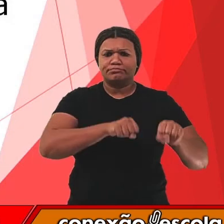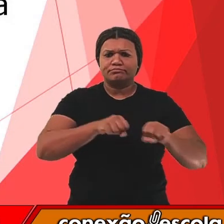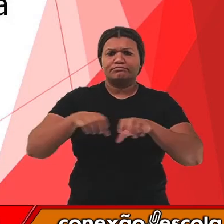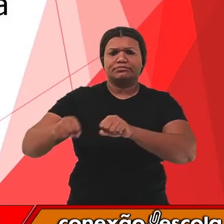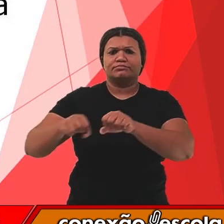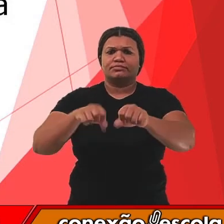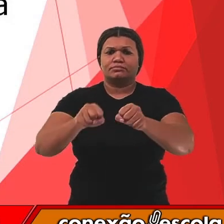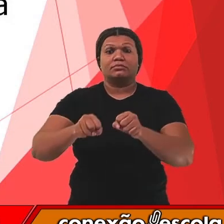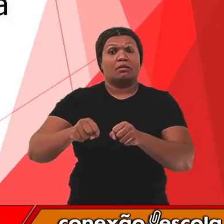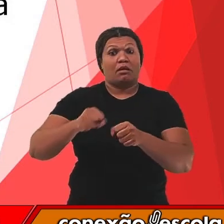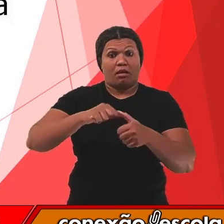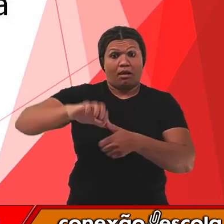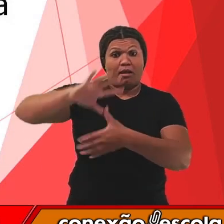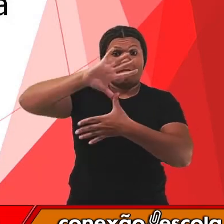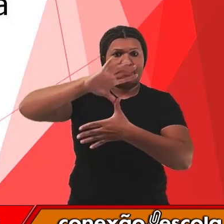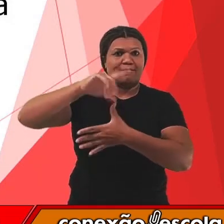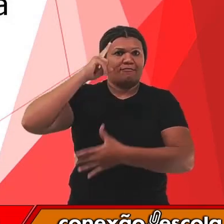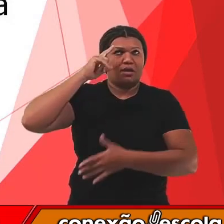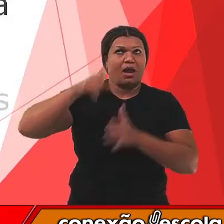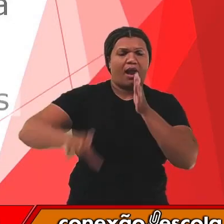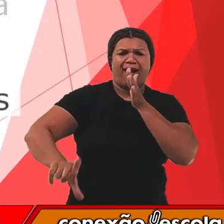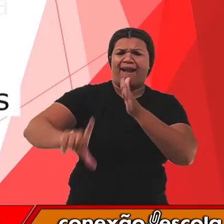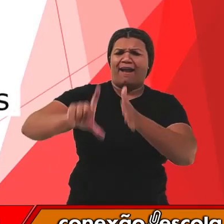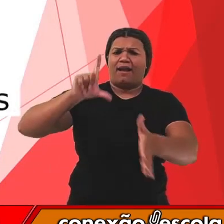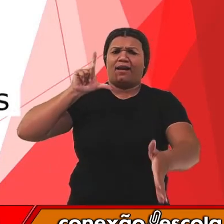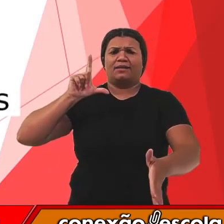muito antes do que se acreditava.